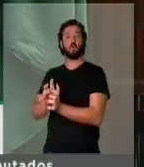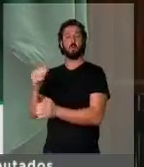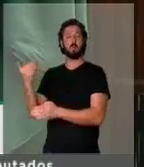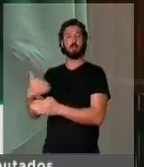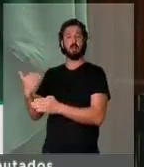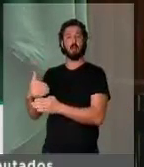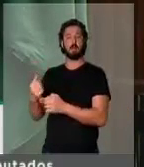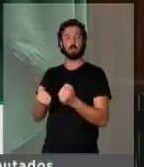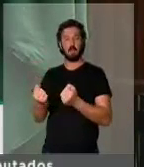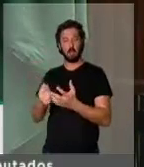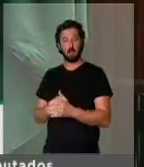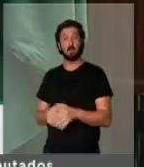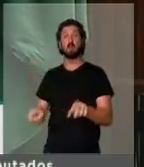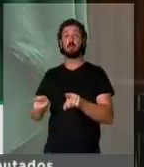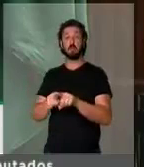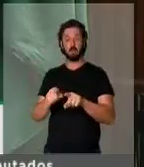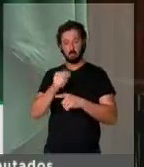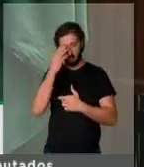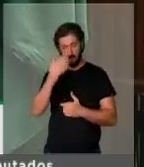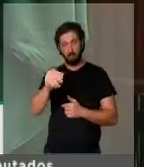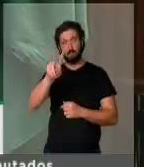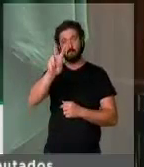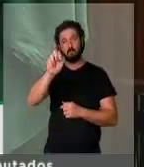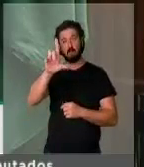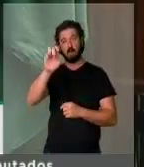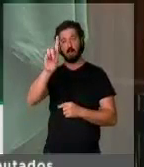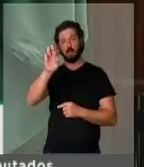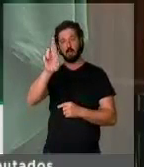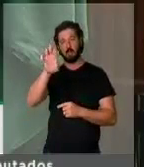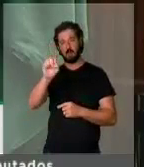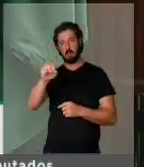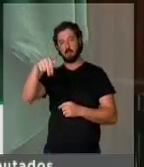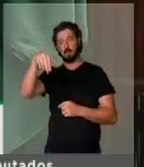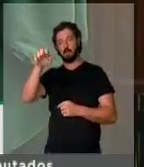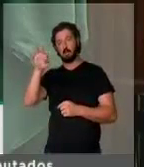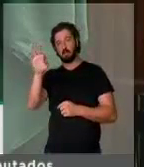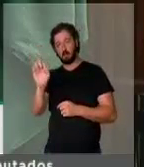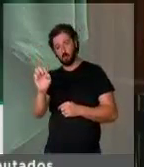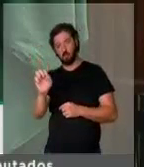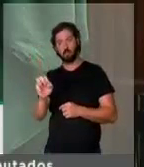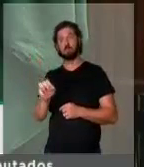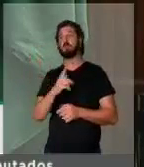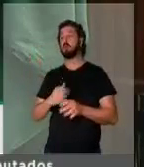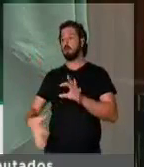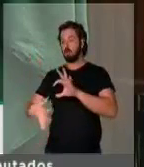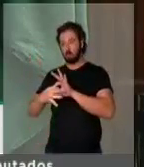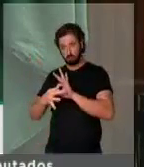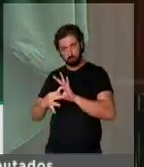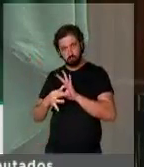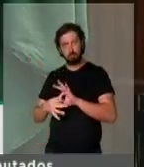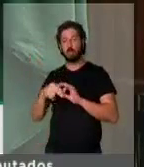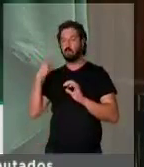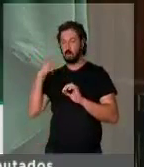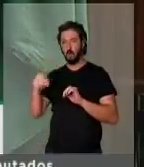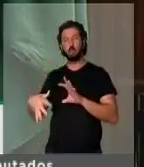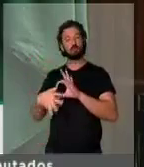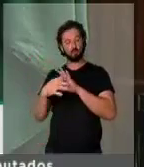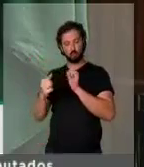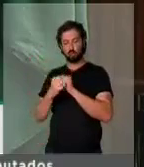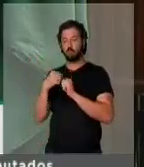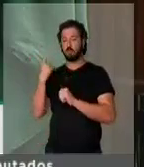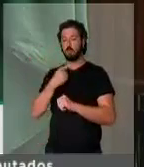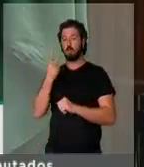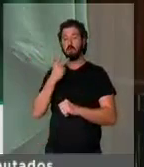agradecer ao doutor Valadares Neto, que também é vereador por Brasileia, e que tem somado conosco, inclusive, com uma ação